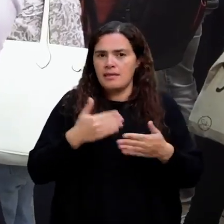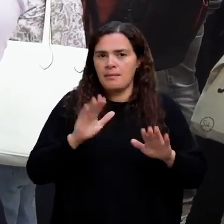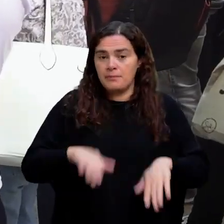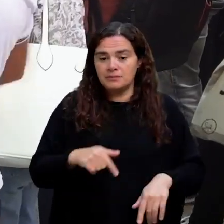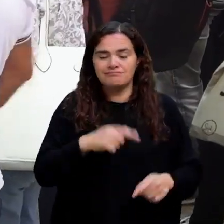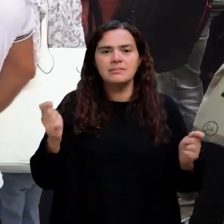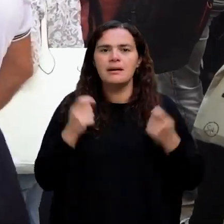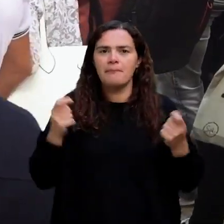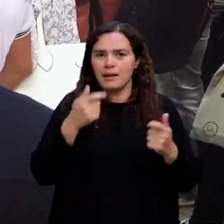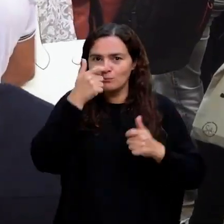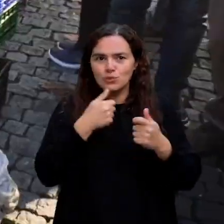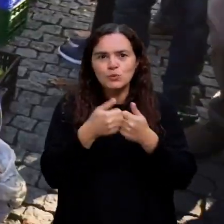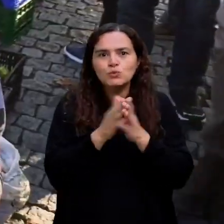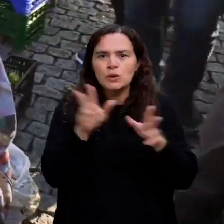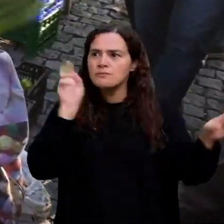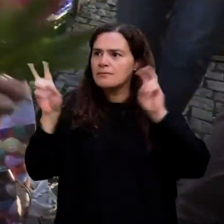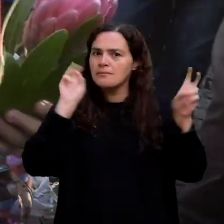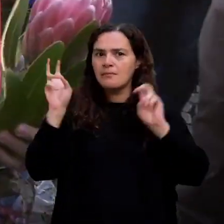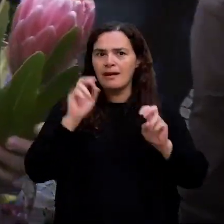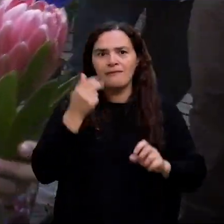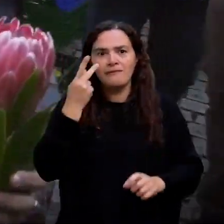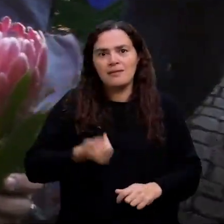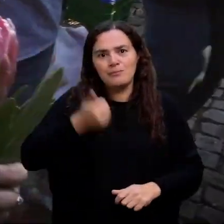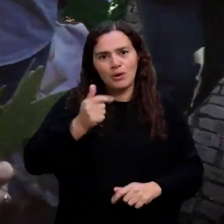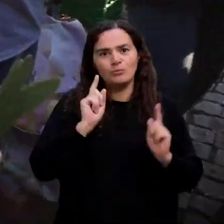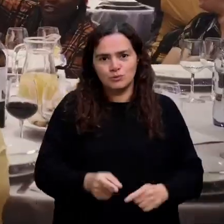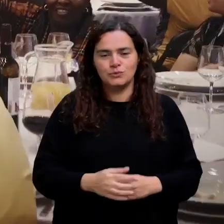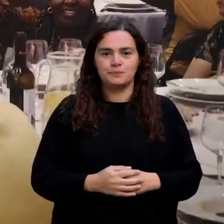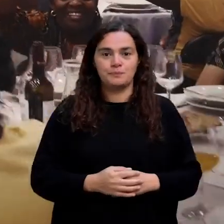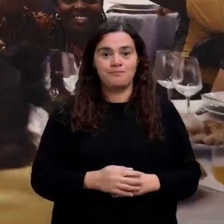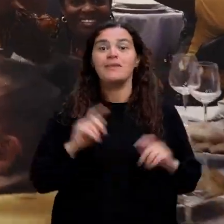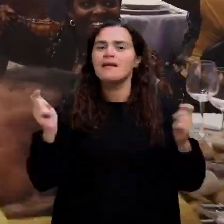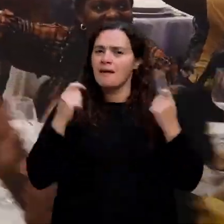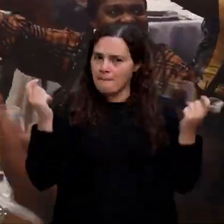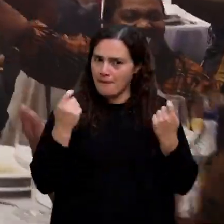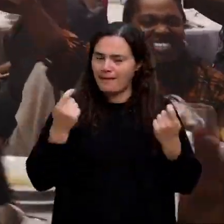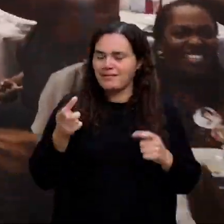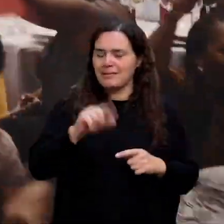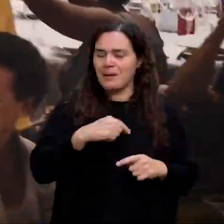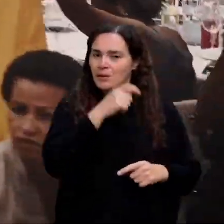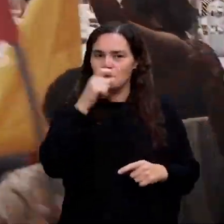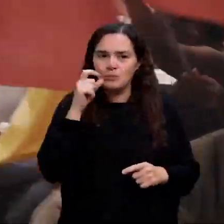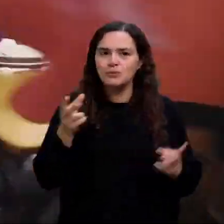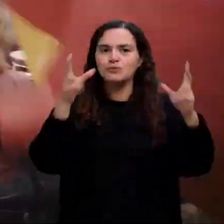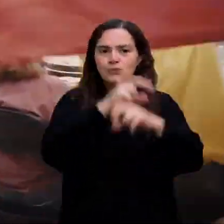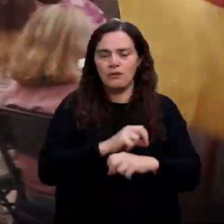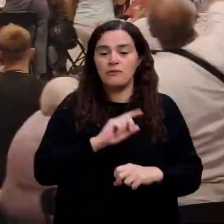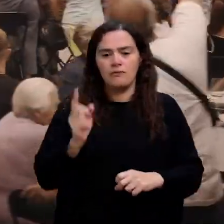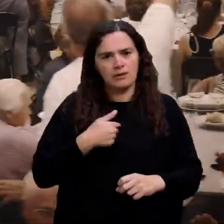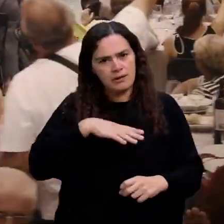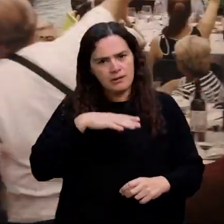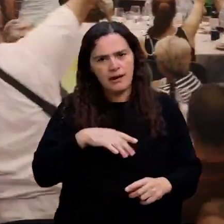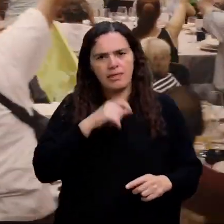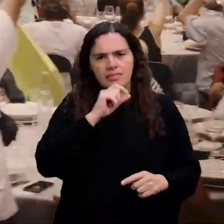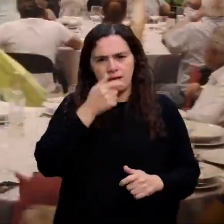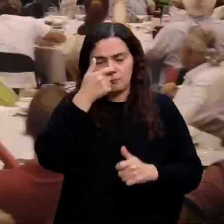campanha foi para ouvir toda essa gente cuja vida começou a melhorar. Mas esta campanha foi também um novo compromisso. Queremos continuar